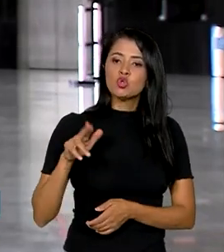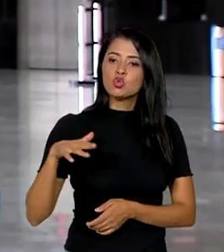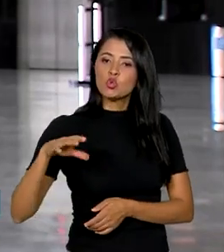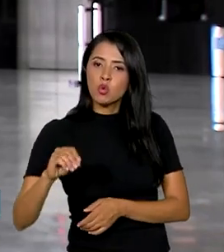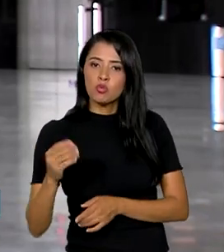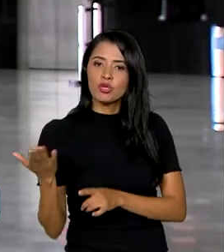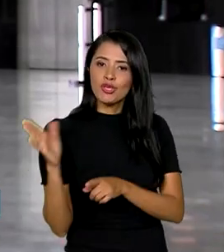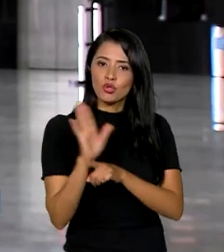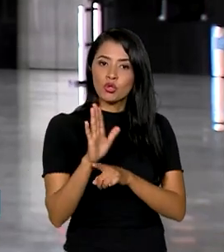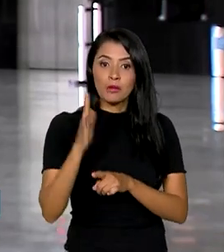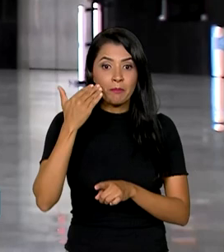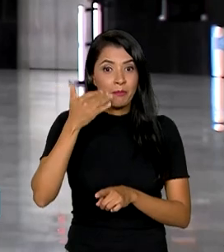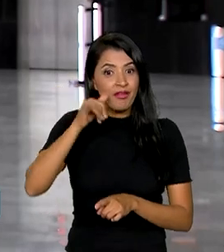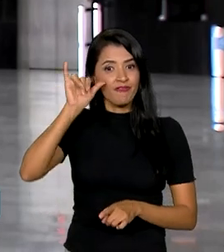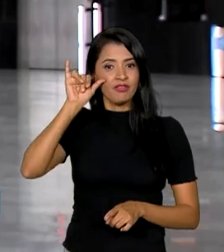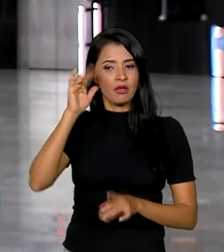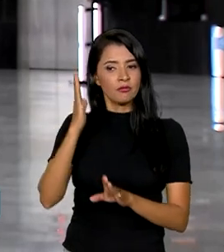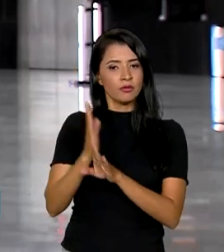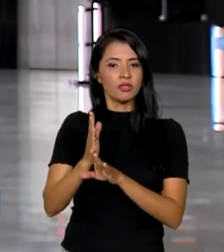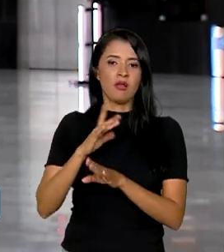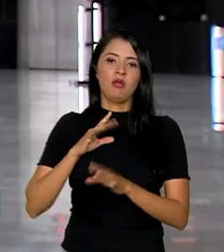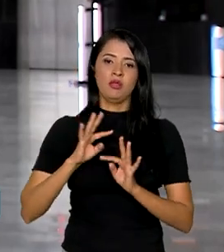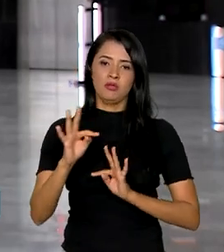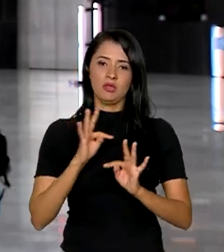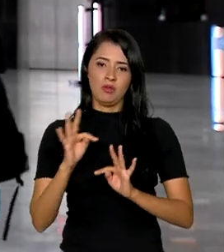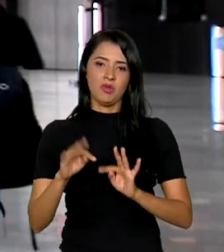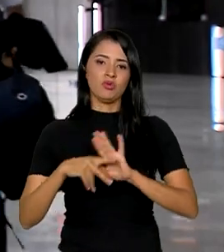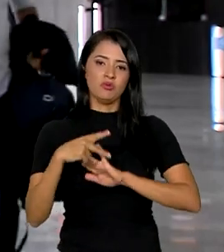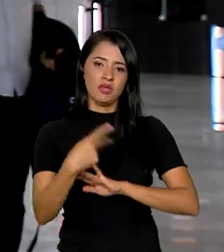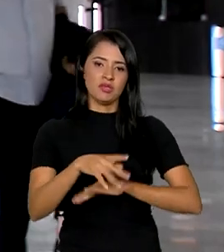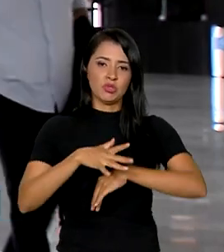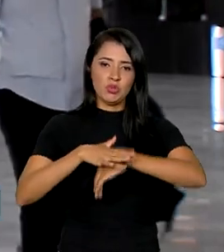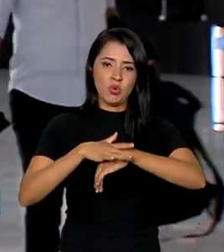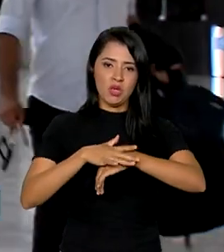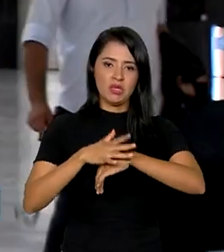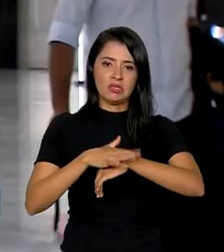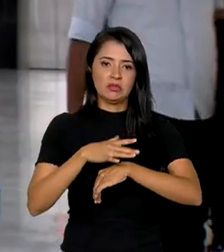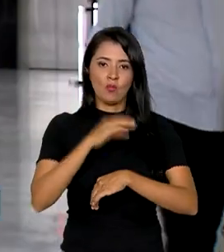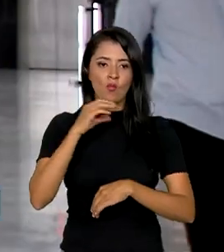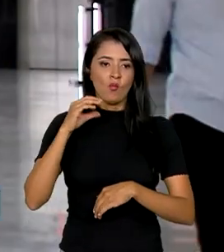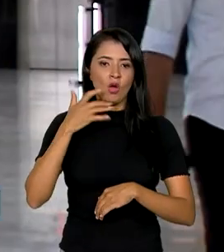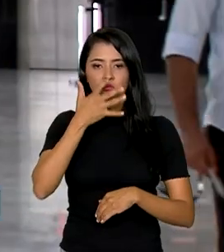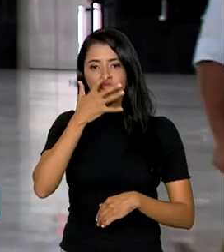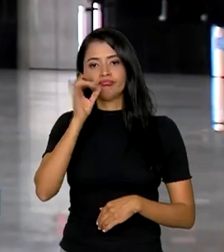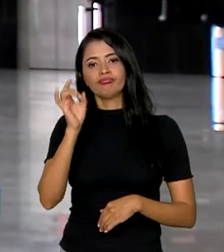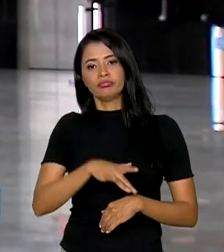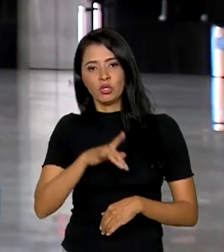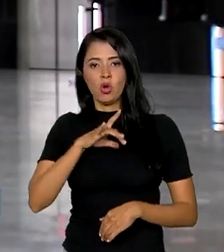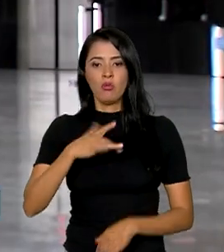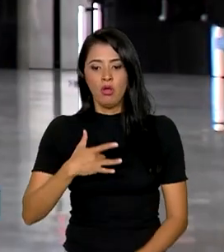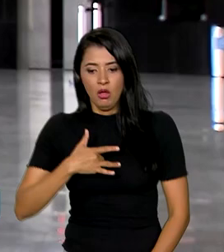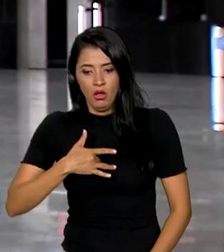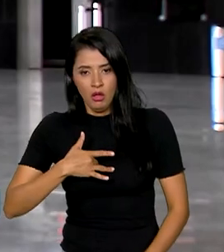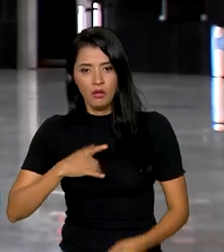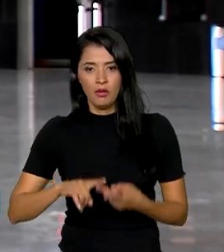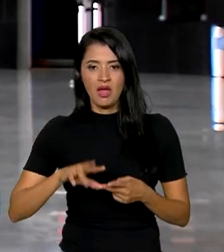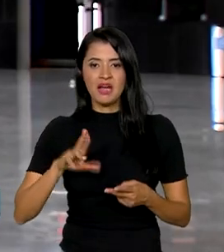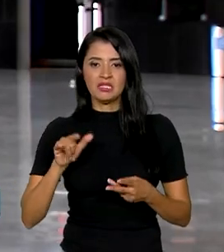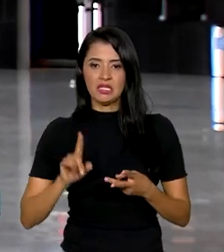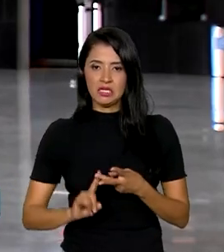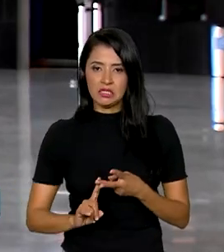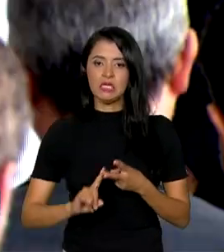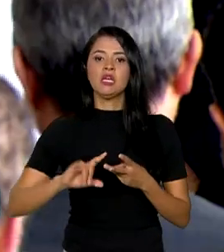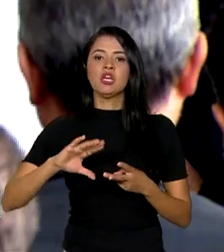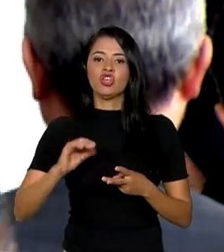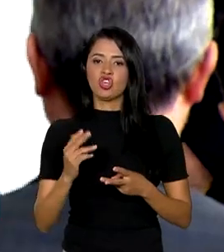prevenção, diagnóstico e tratamento das doenças consideradas negligenciadas, como tuberculose, ranceníase e